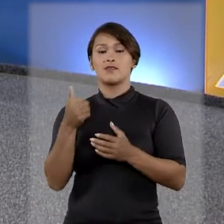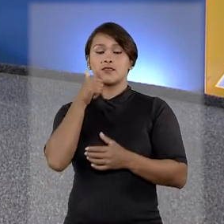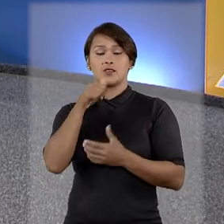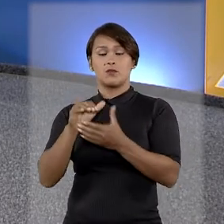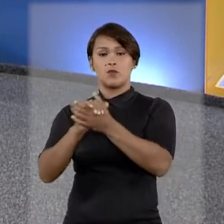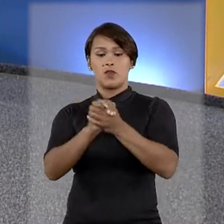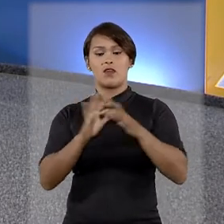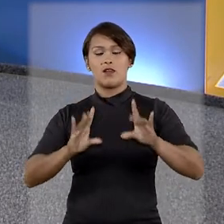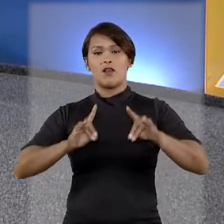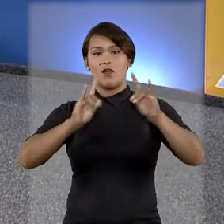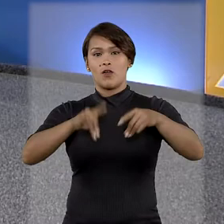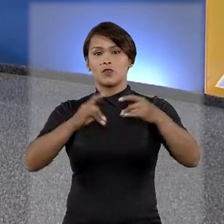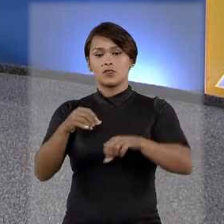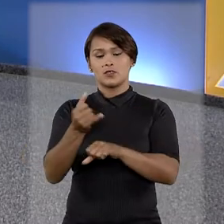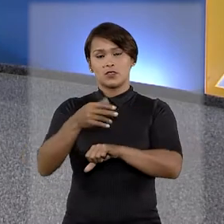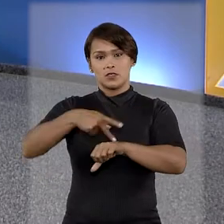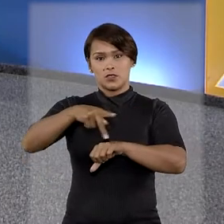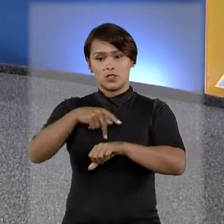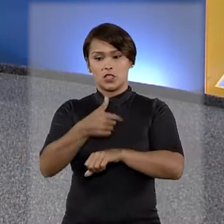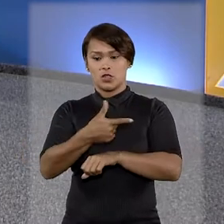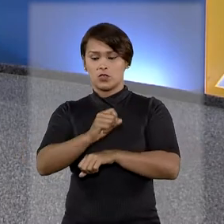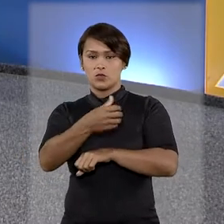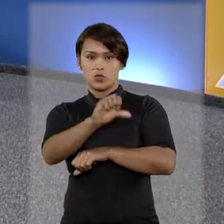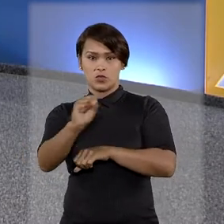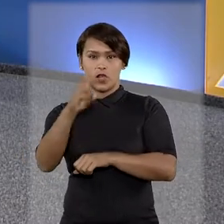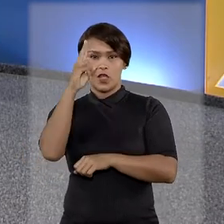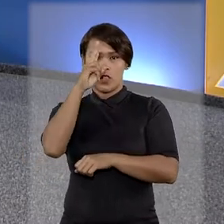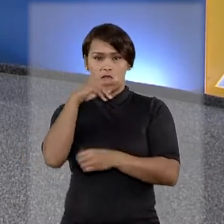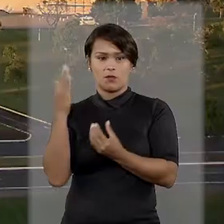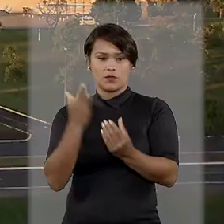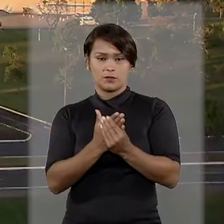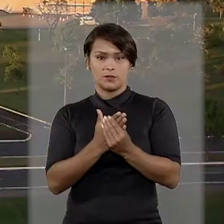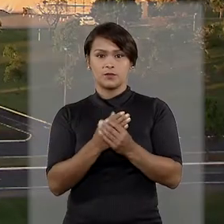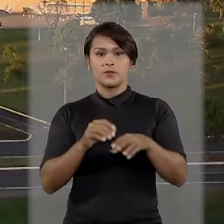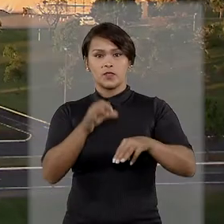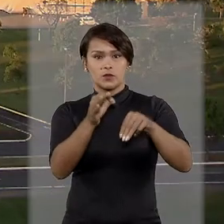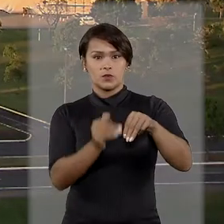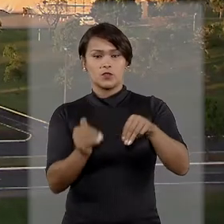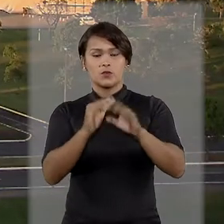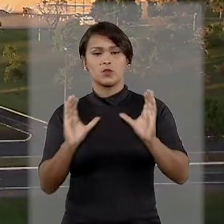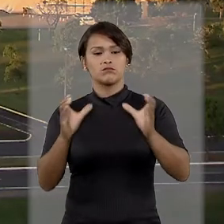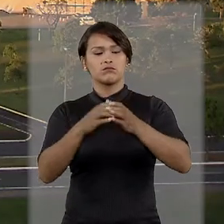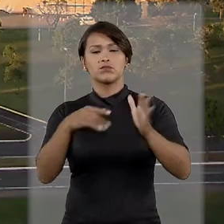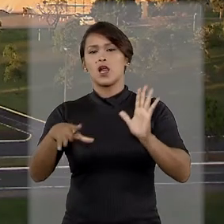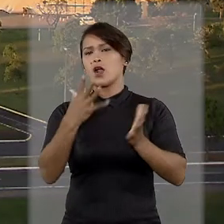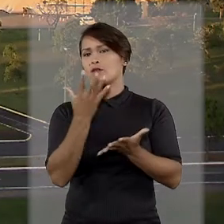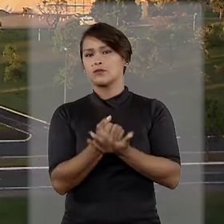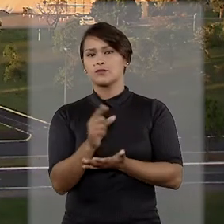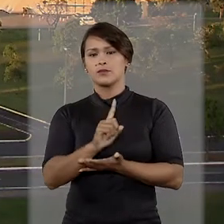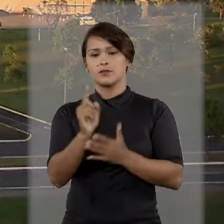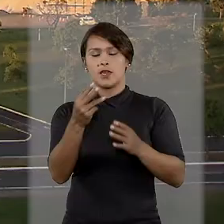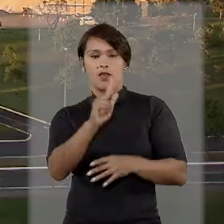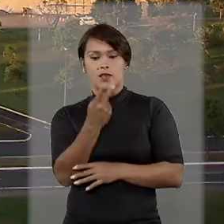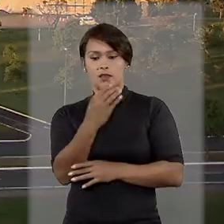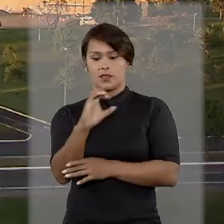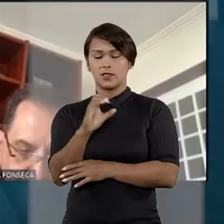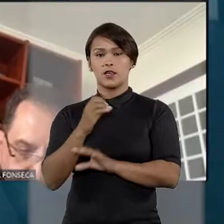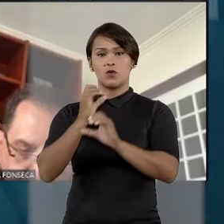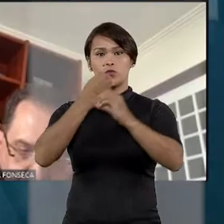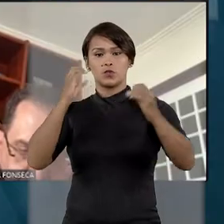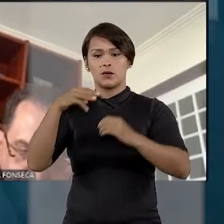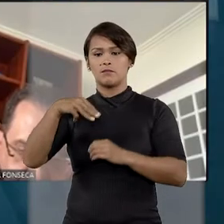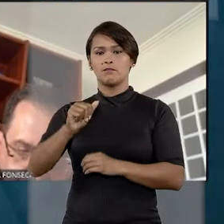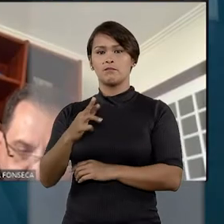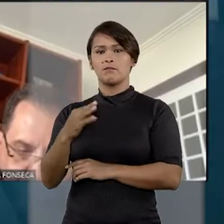-companheira na Austrália em 2018. Relembre o caso. Os ministros do colegiado negaram recurso em habeas corpus do